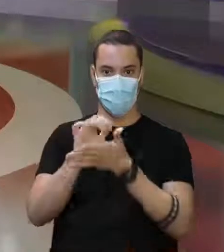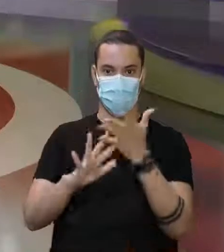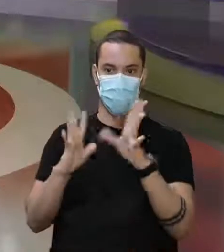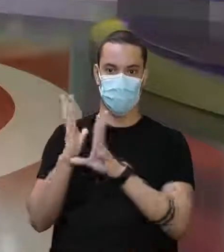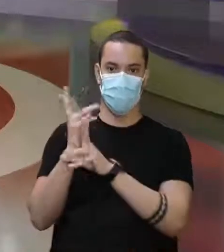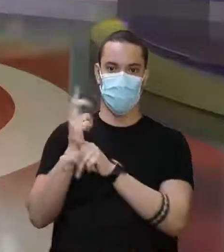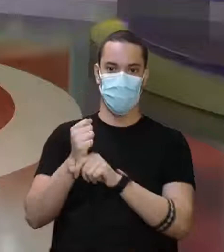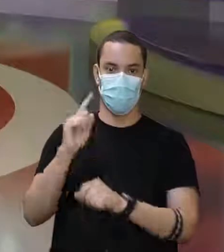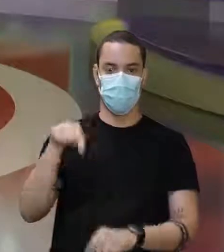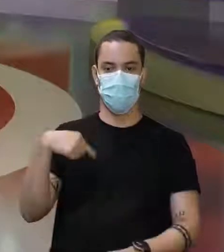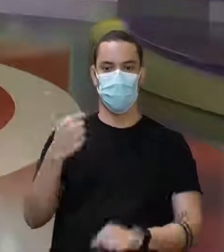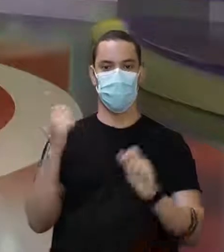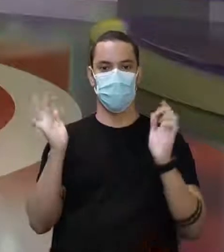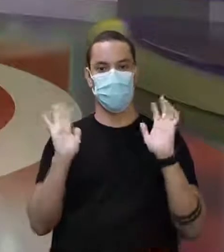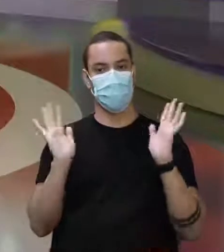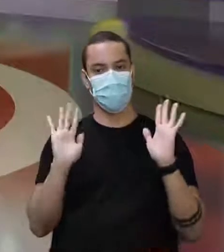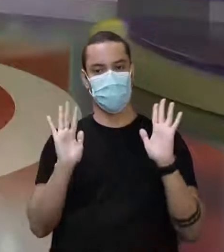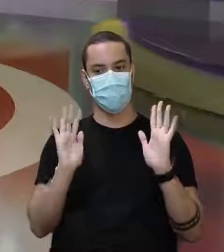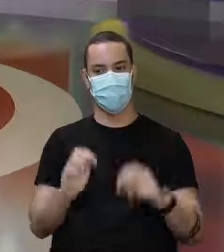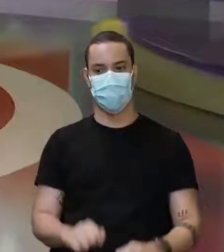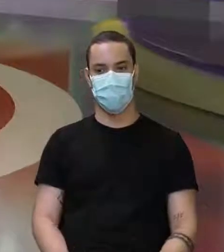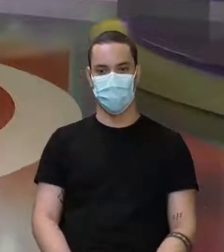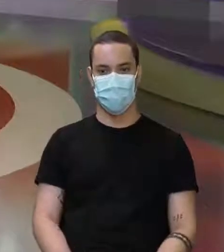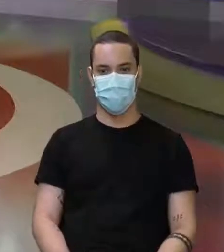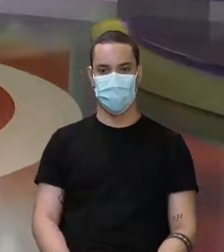exercise. See you then. Bye, bye.